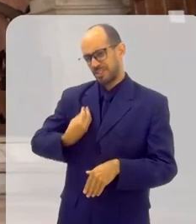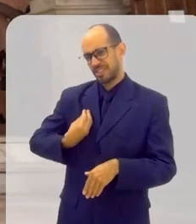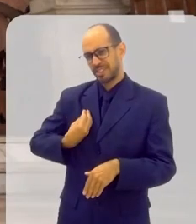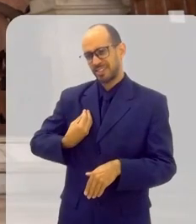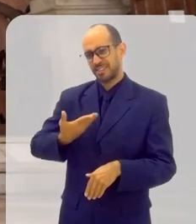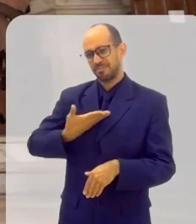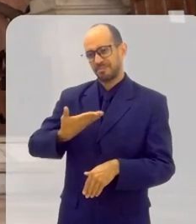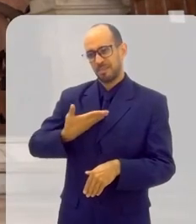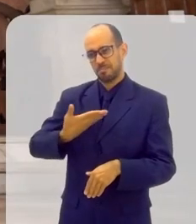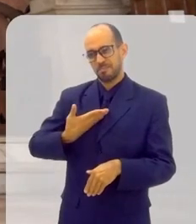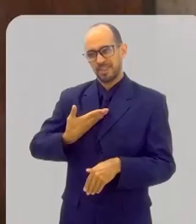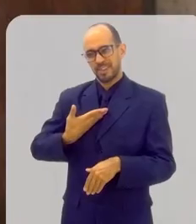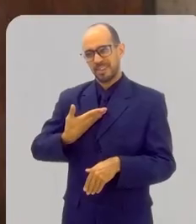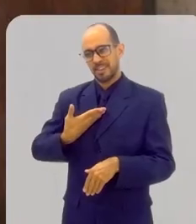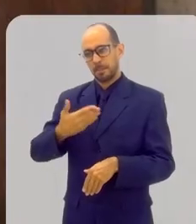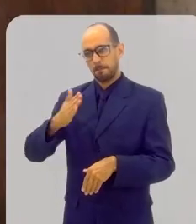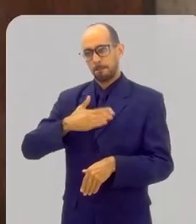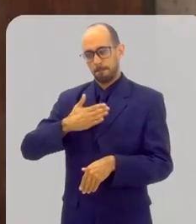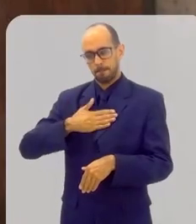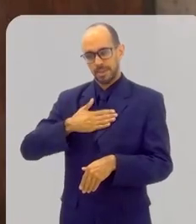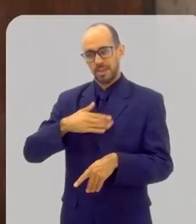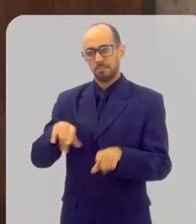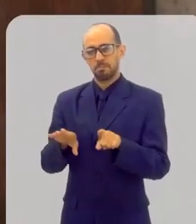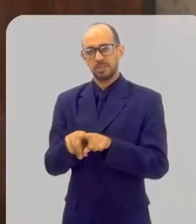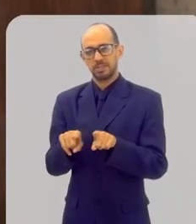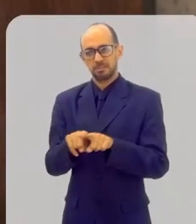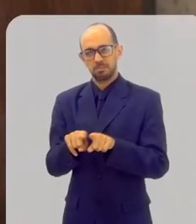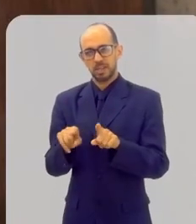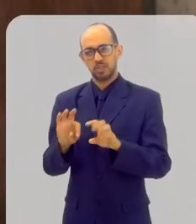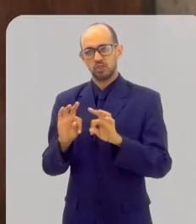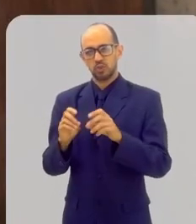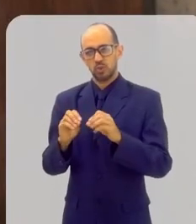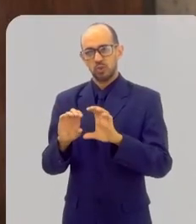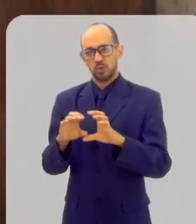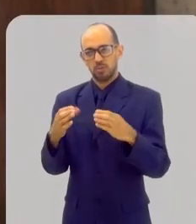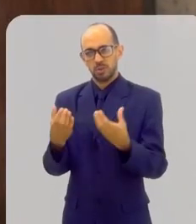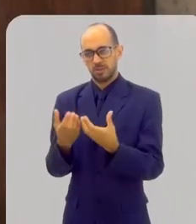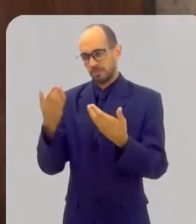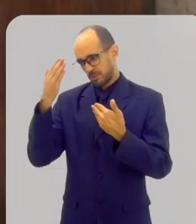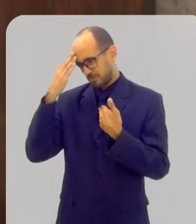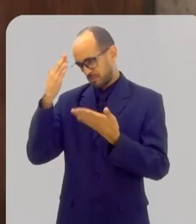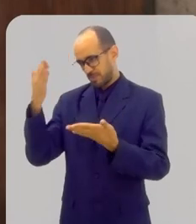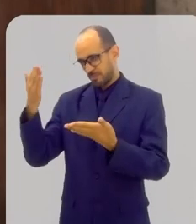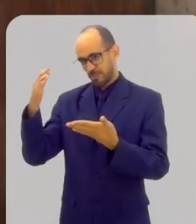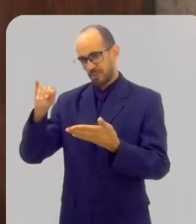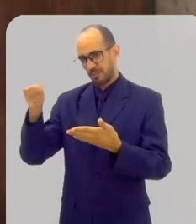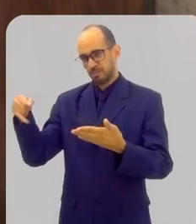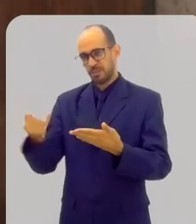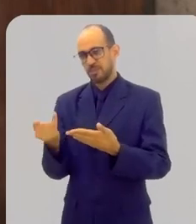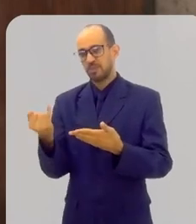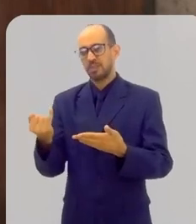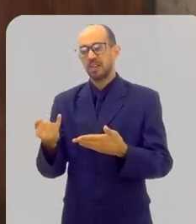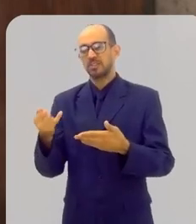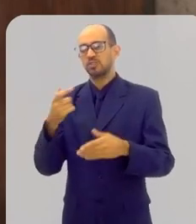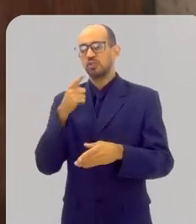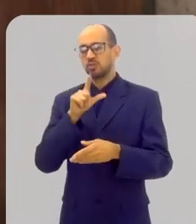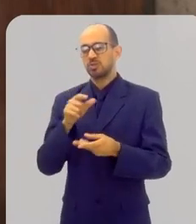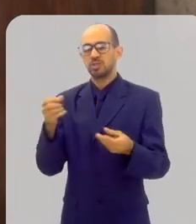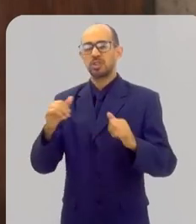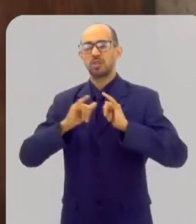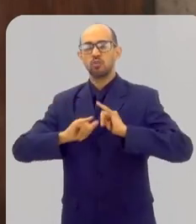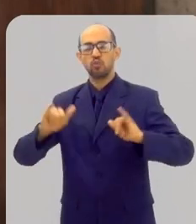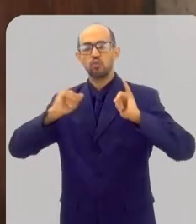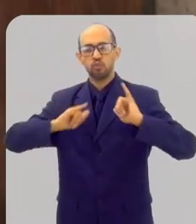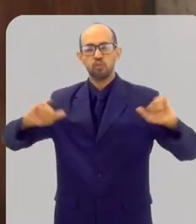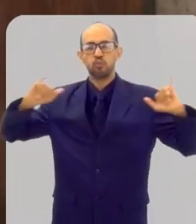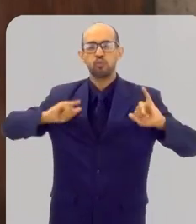mais uma vez aqui, sempre muito amiga, não só minha, mas dessa comunidade. Muito obrigado da oportunidade